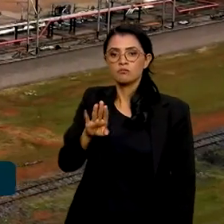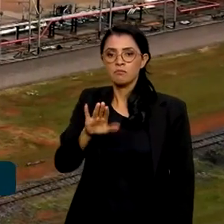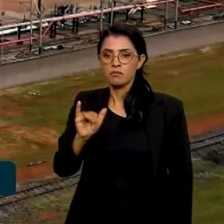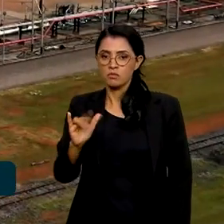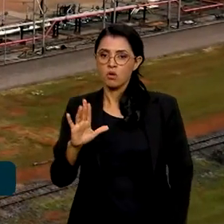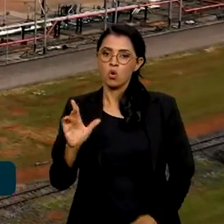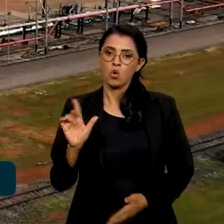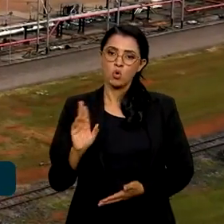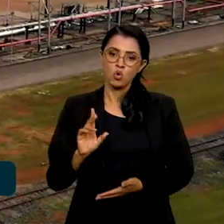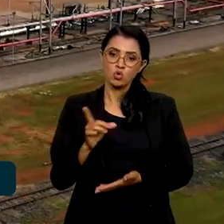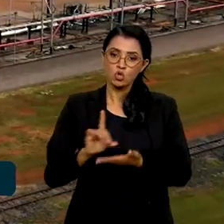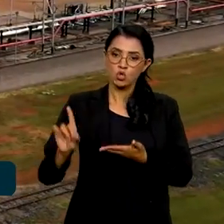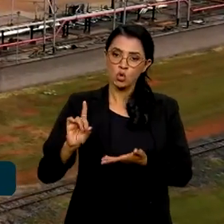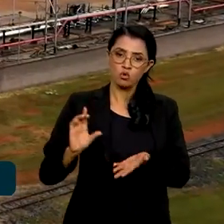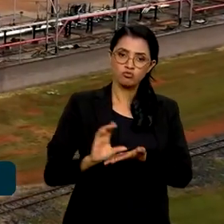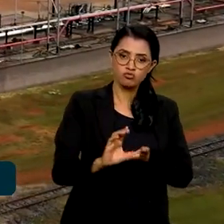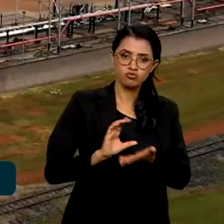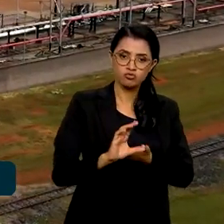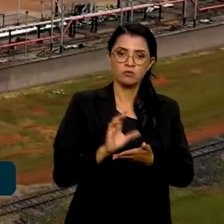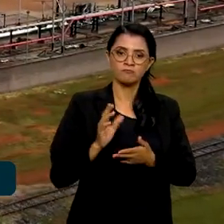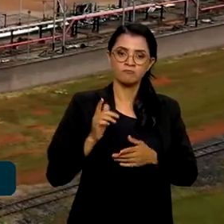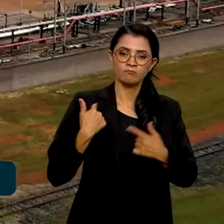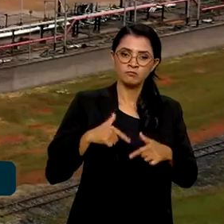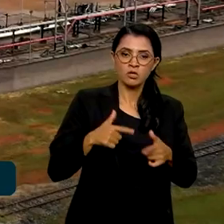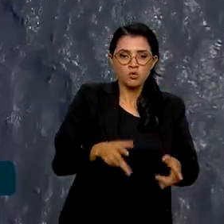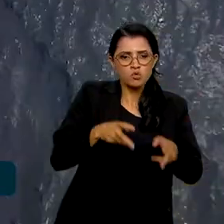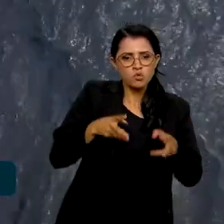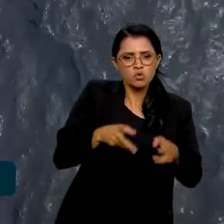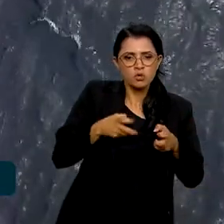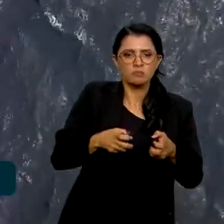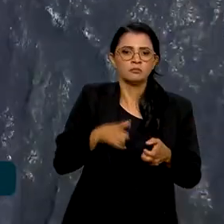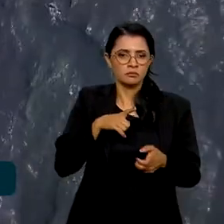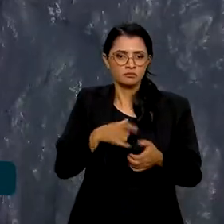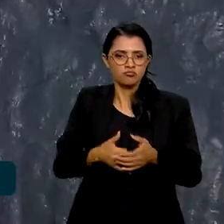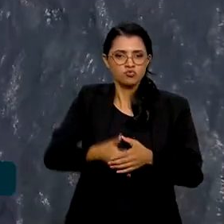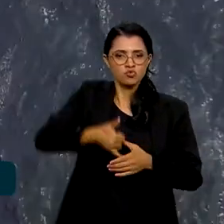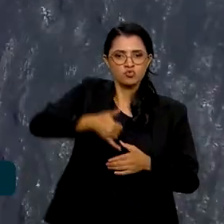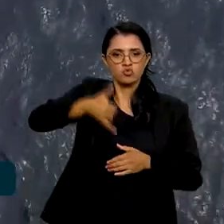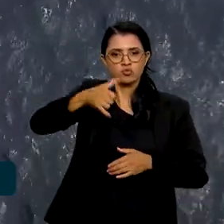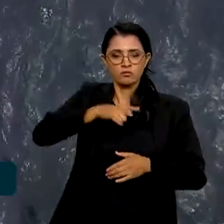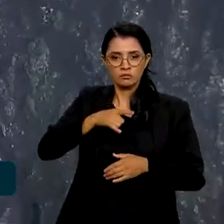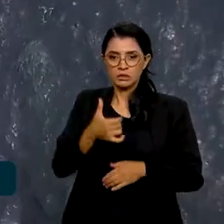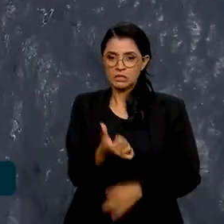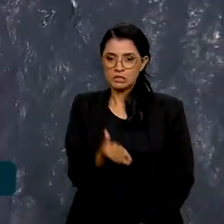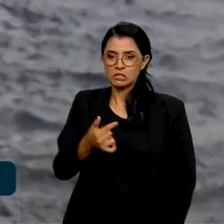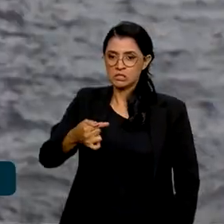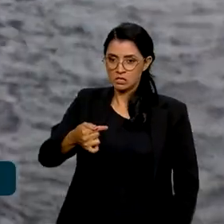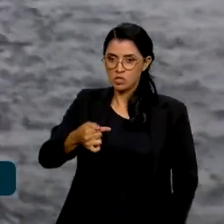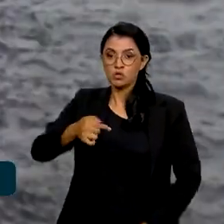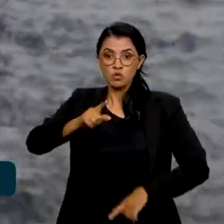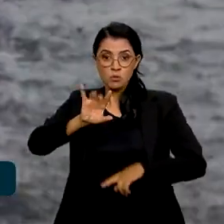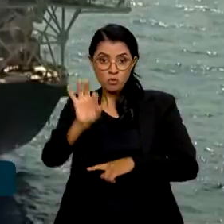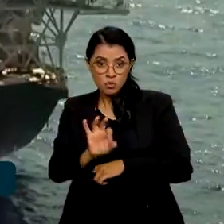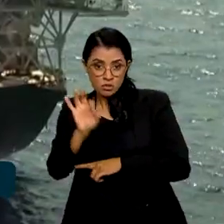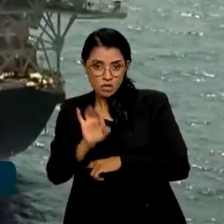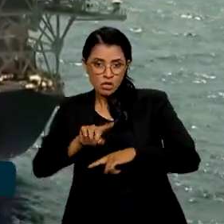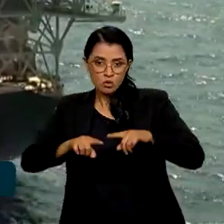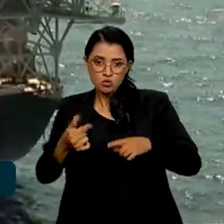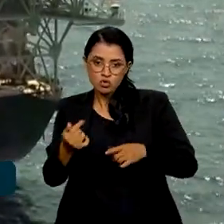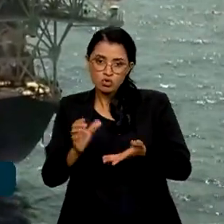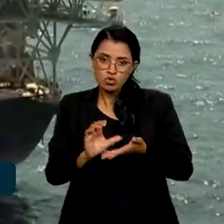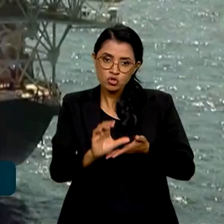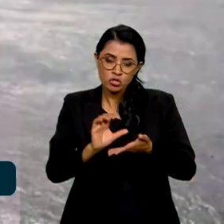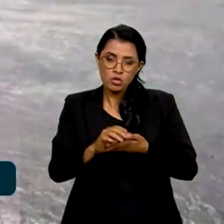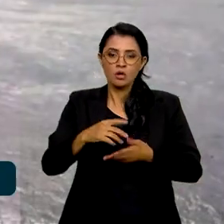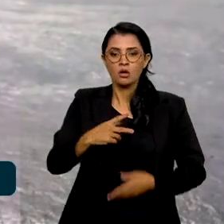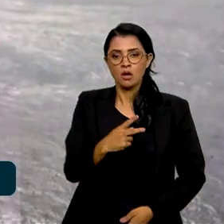investimentos em atividades de exploração e produção. 67% desses recursos serão destinados